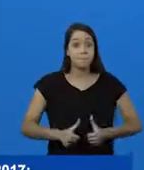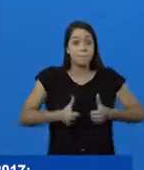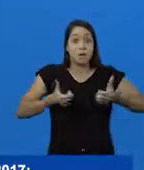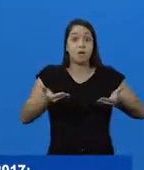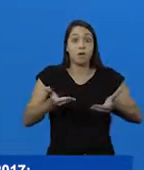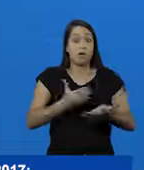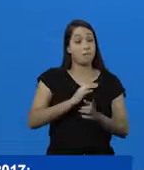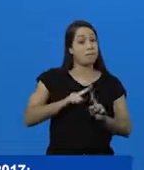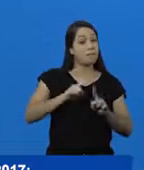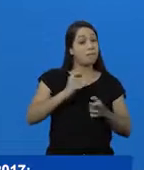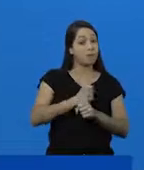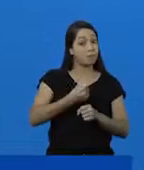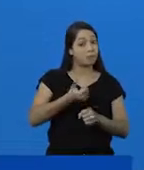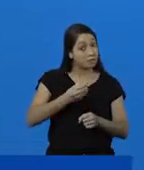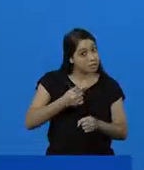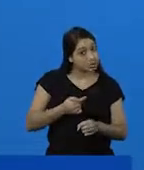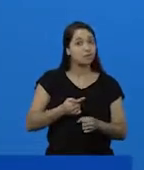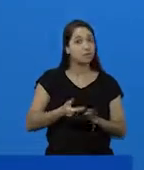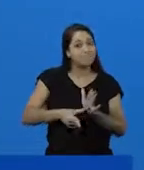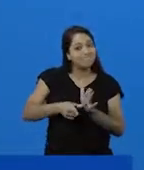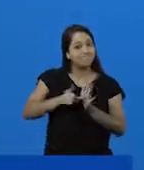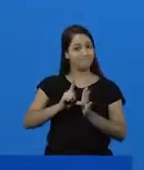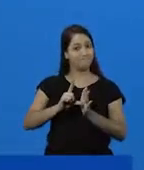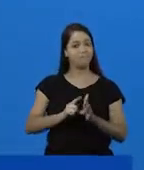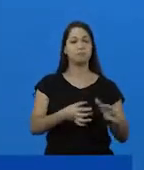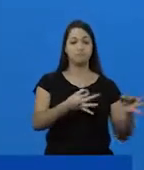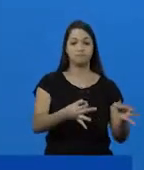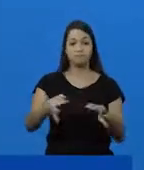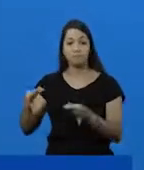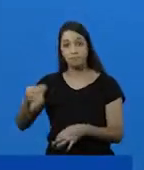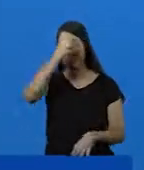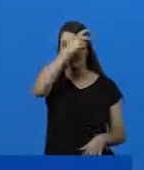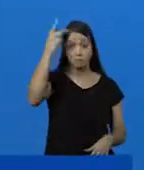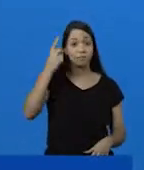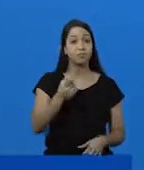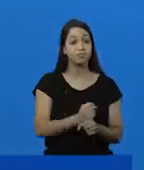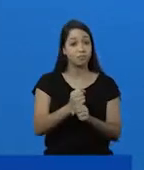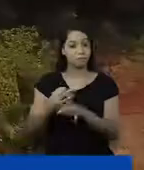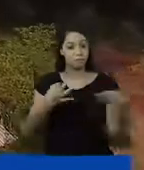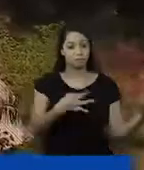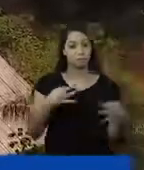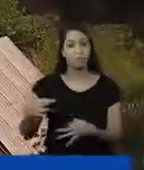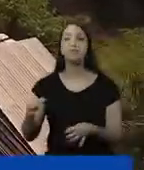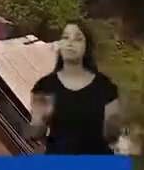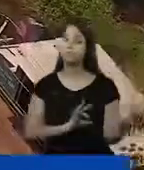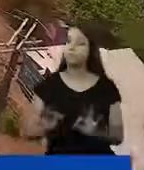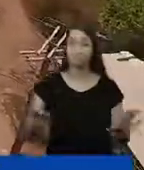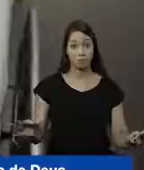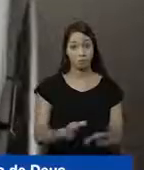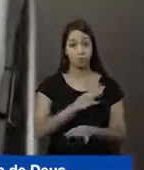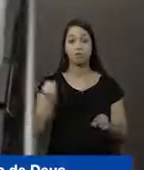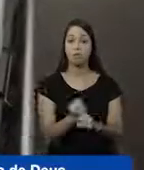começamos, em 2017. A casa está em ordem, as contas em dia. Temos projetos prontos, várias obras em